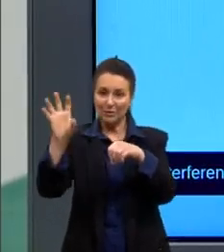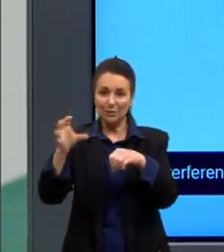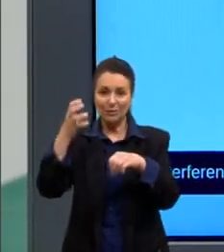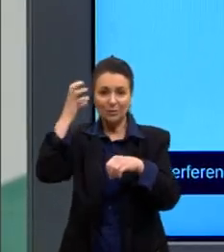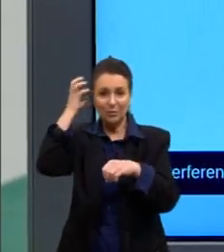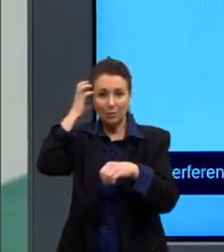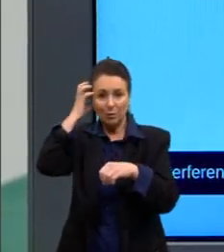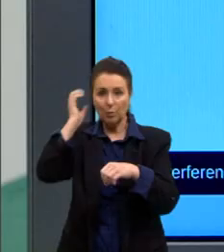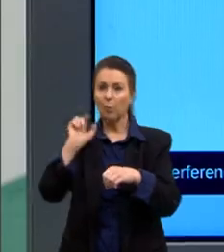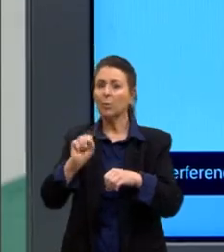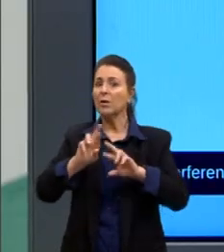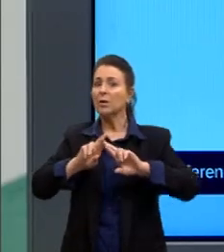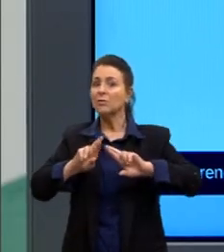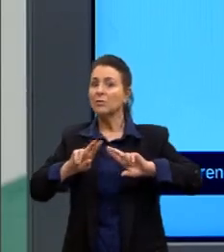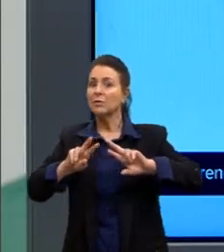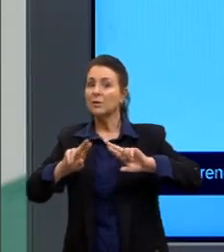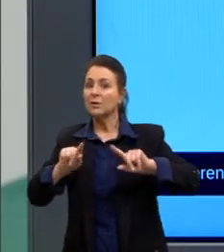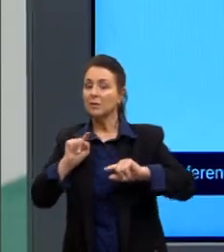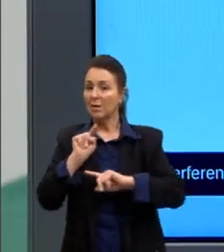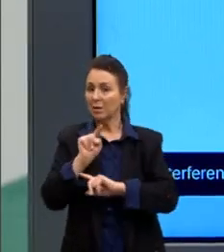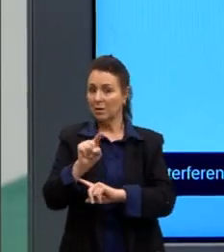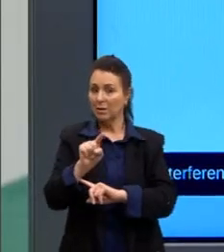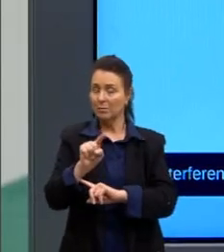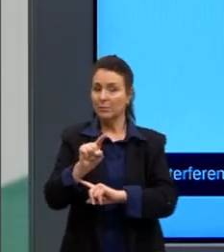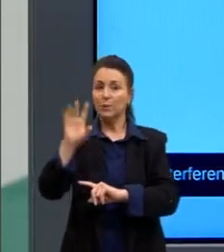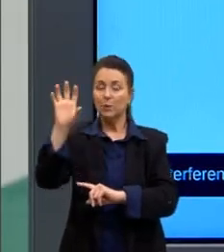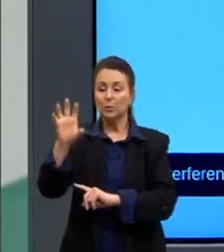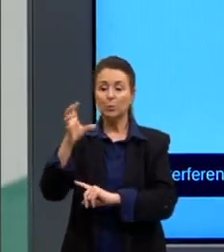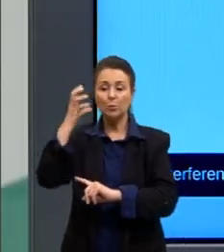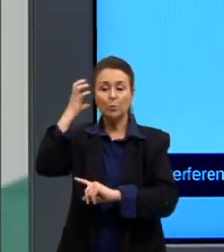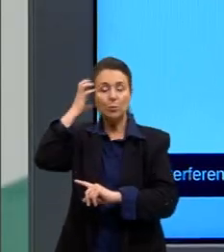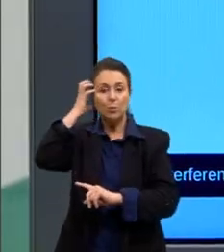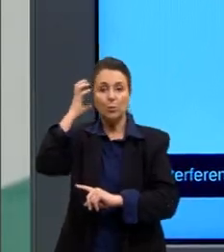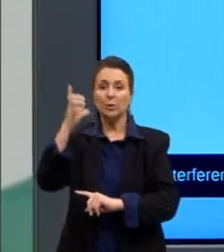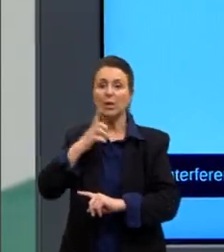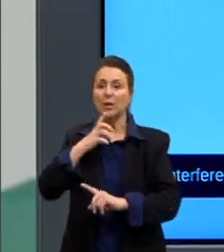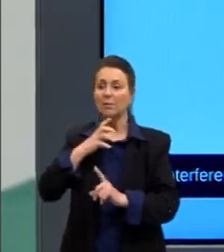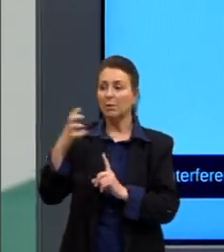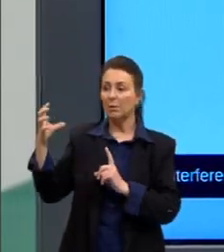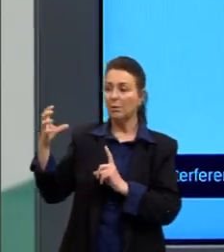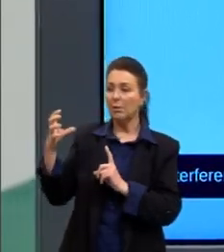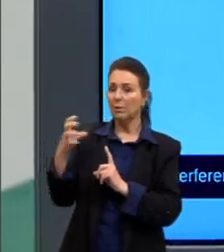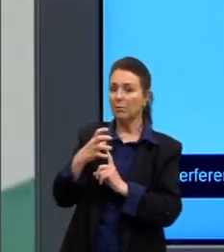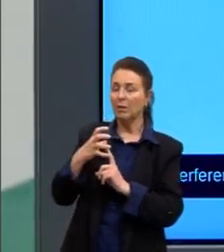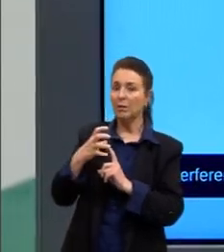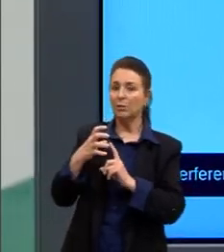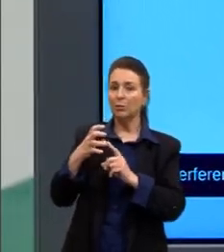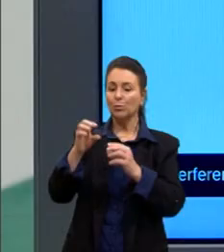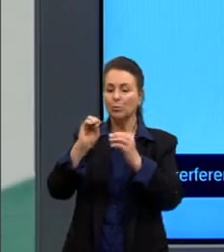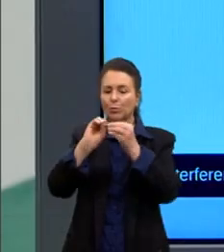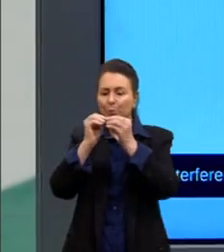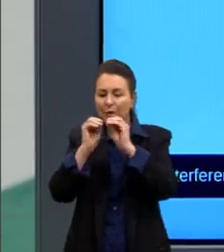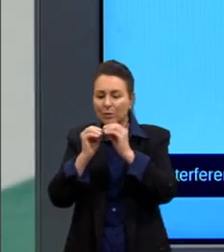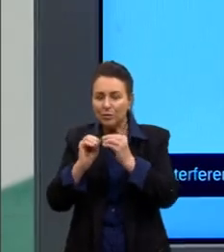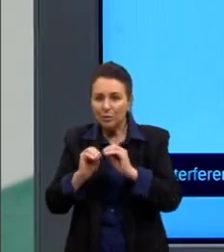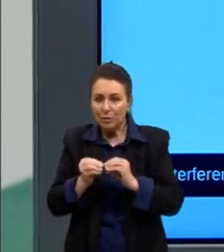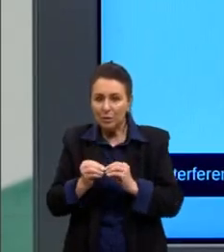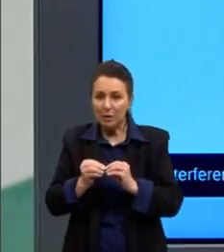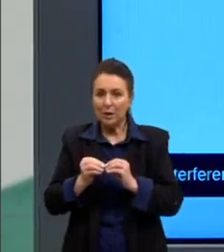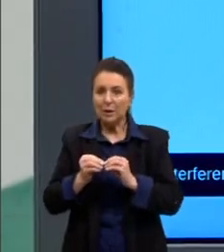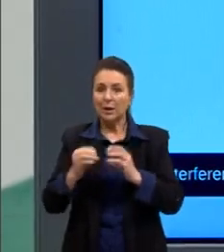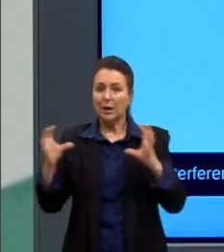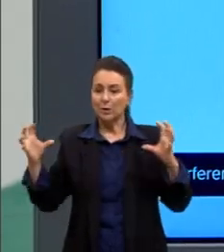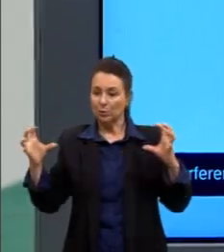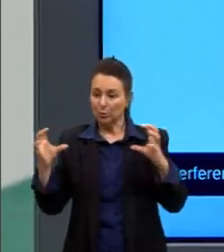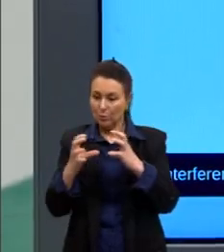única diferença aqui, né? Que a gente costuma dizer que no som a gente vai ter esse efeito de partículas, de compressão e rarefação das